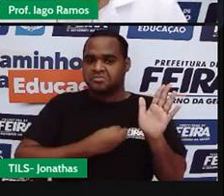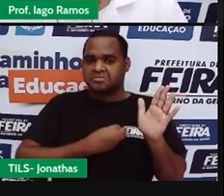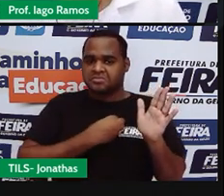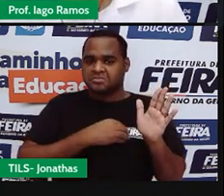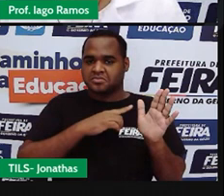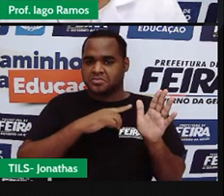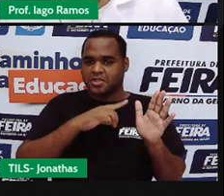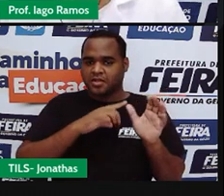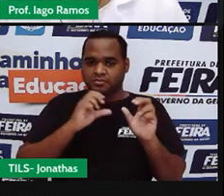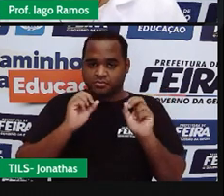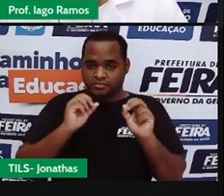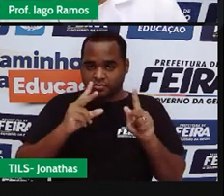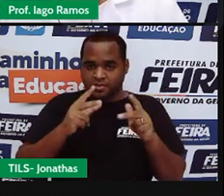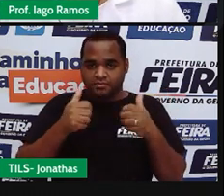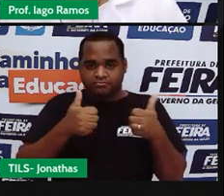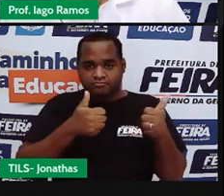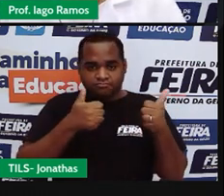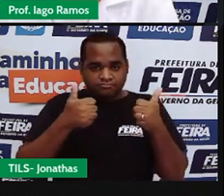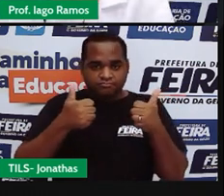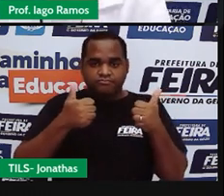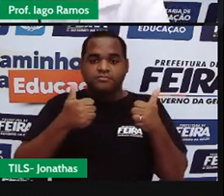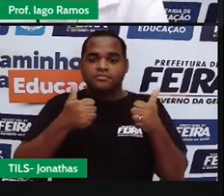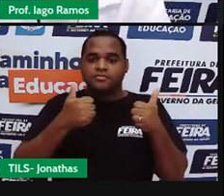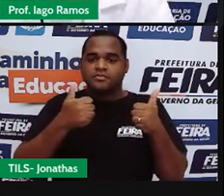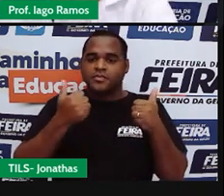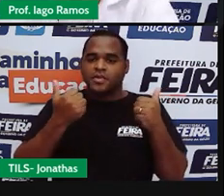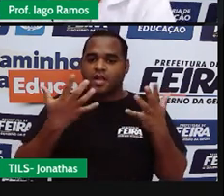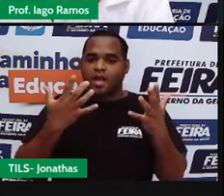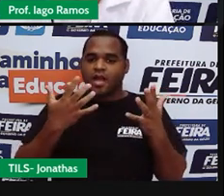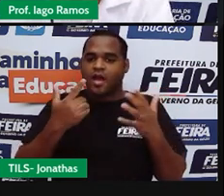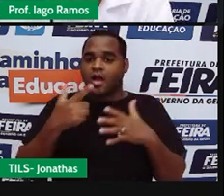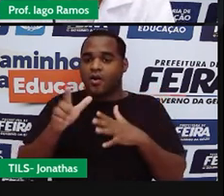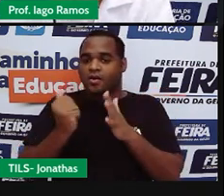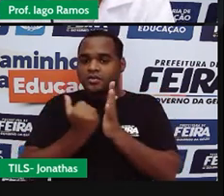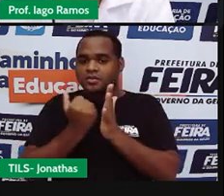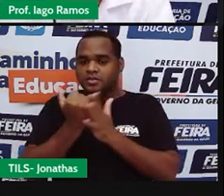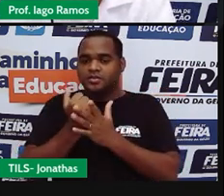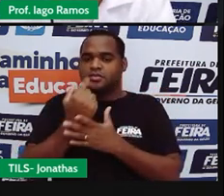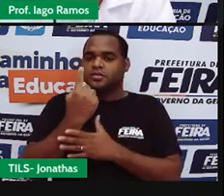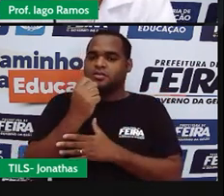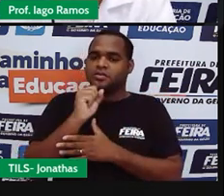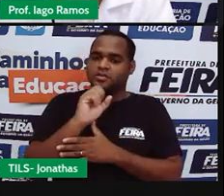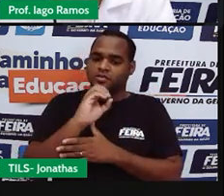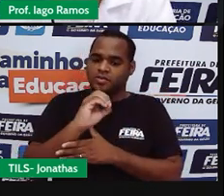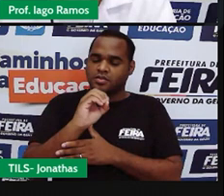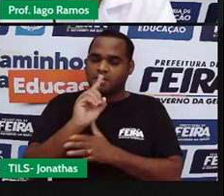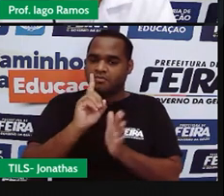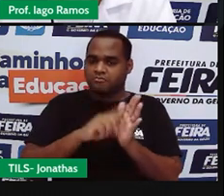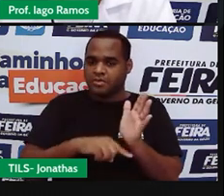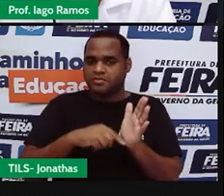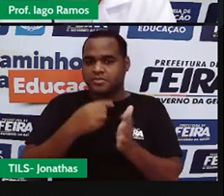Pronto. E agora? Quanto é que dá? 180 menos 67,2.